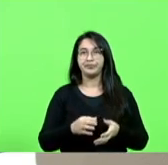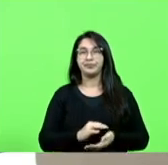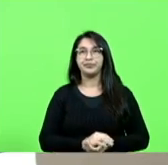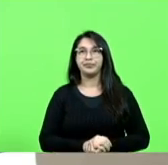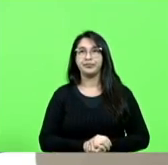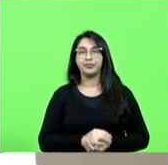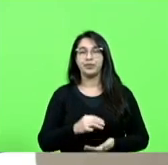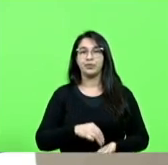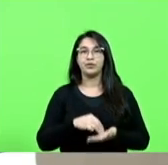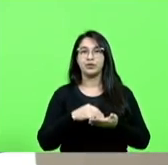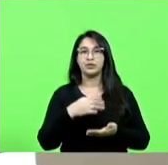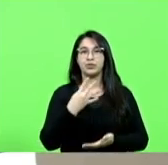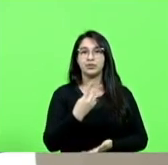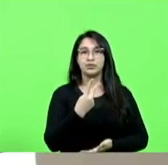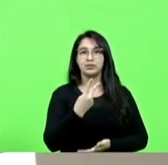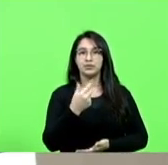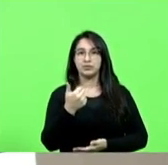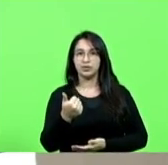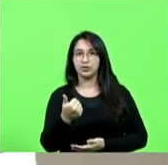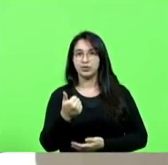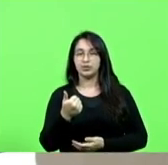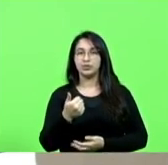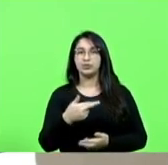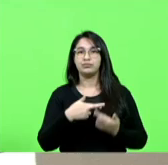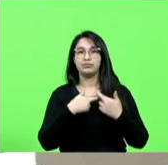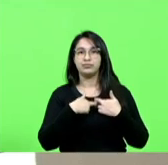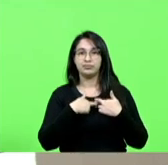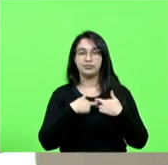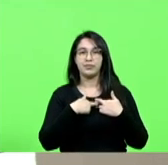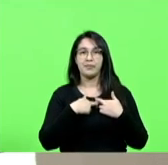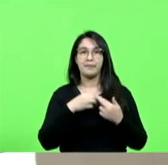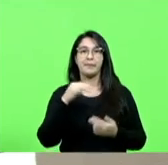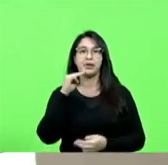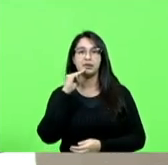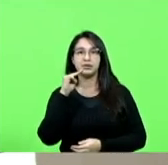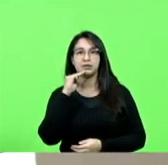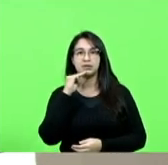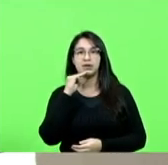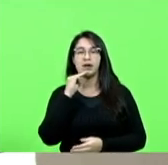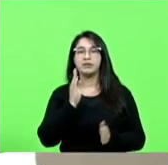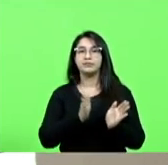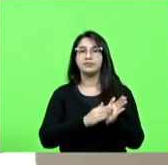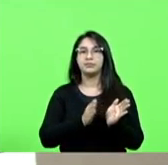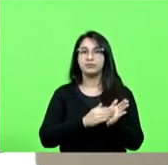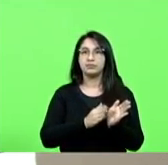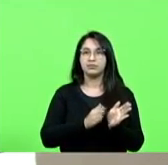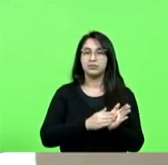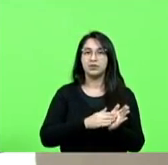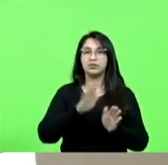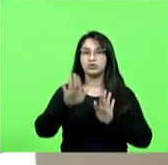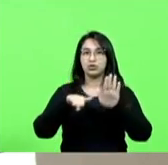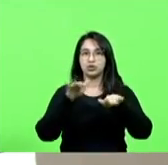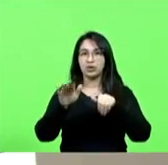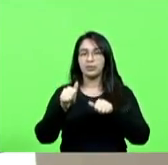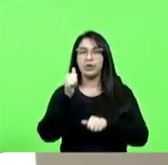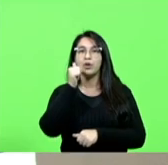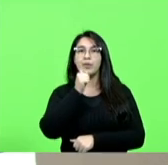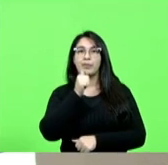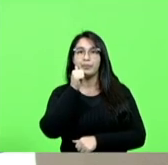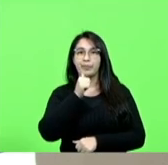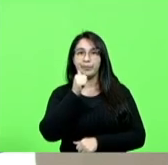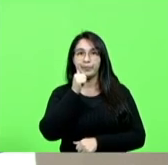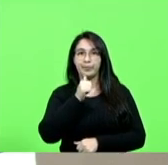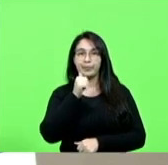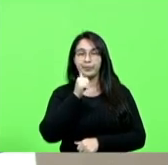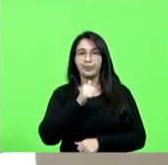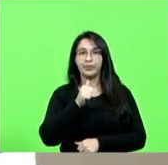Moção 421. Autoria. Deputada Marlene Fengler. Manifestando aplausos. A convocação da jovem atleta itapiranguense